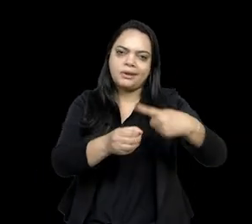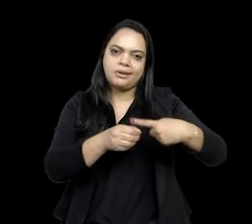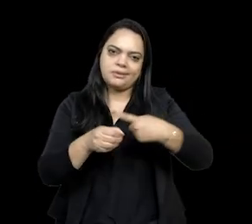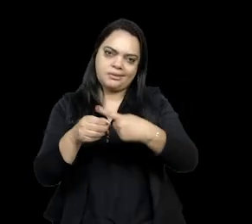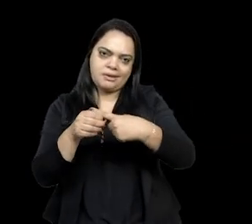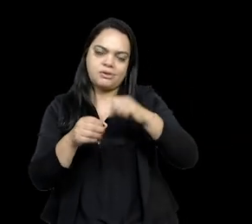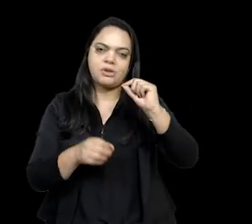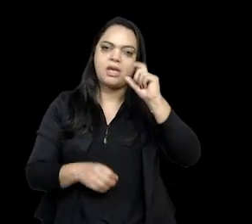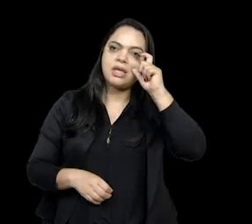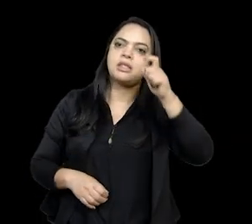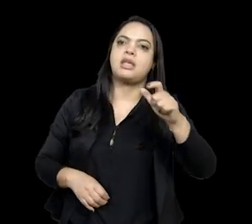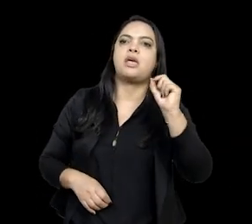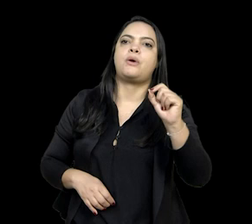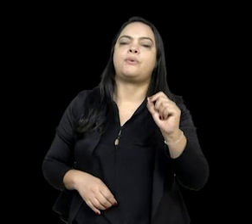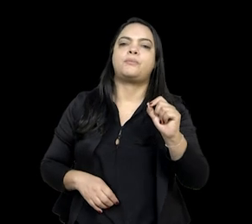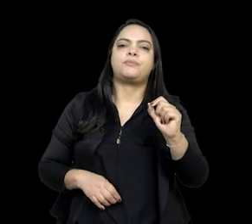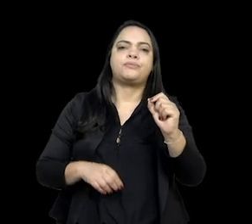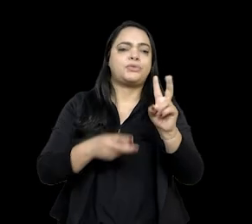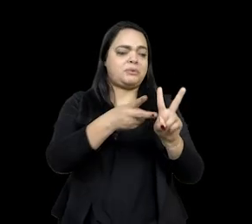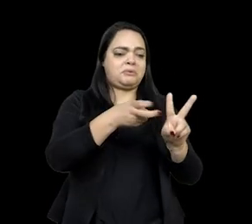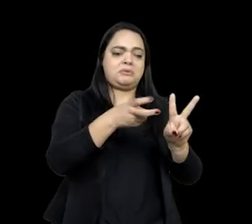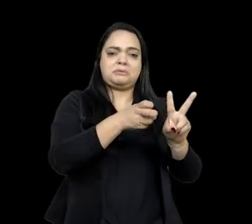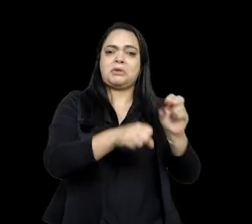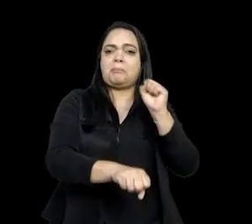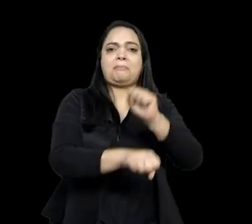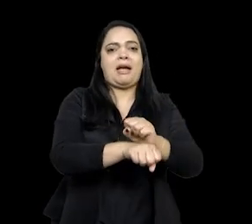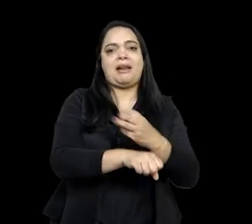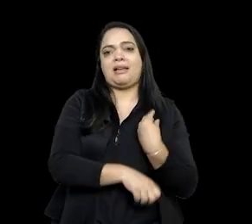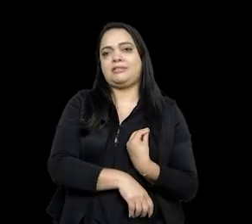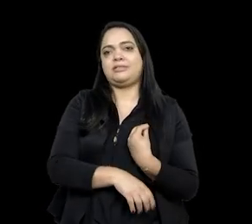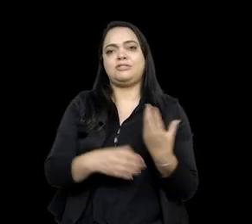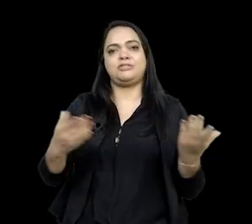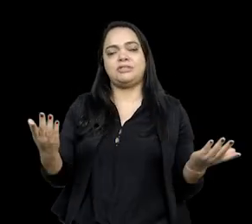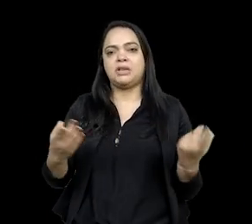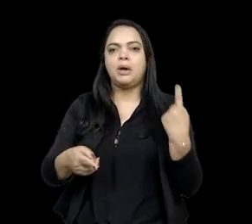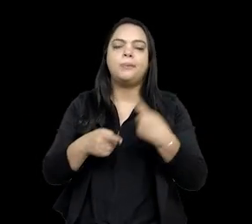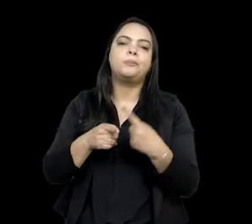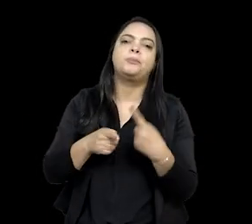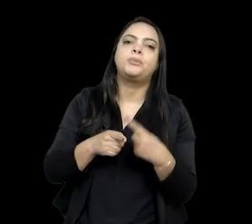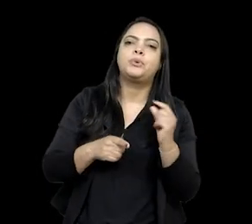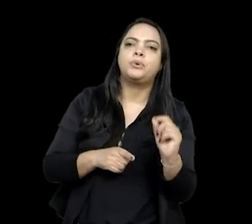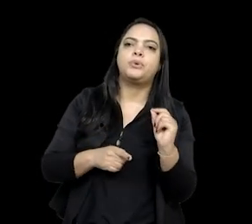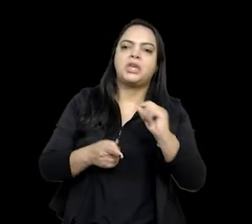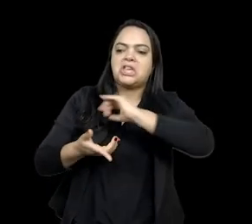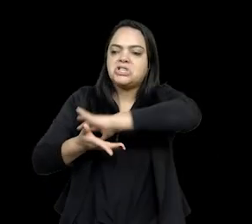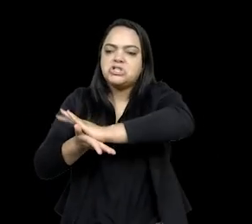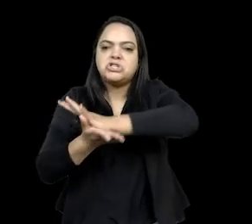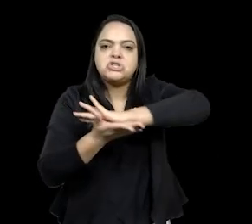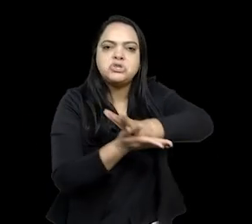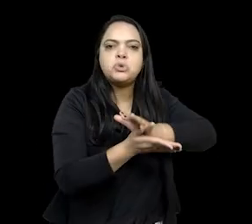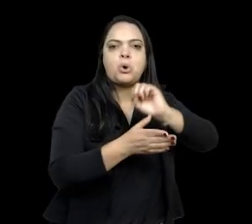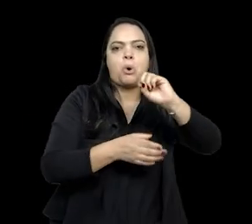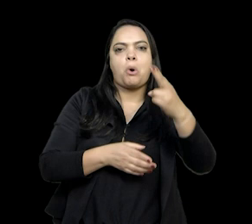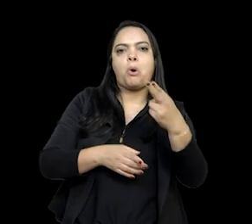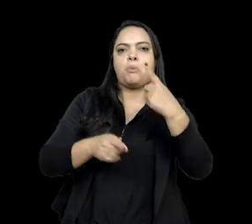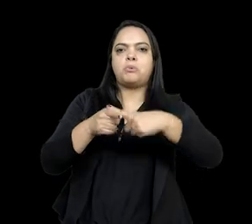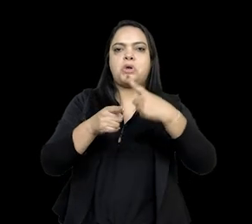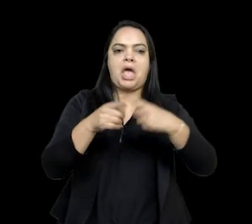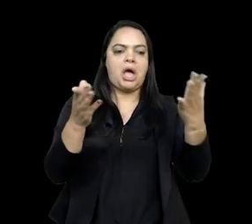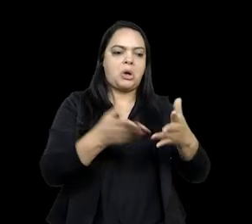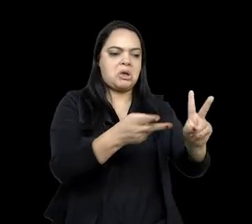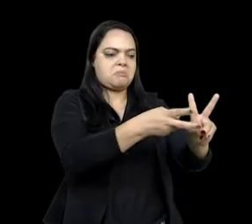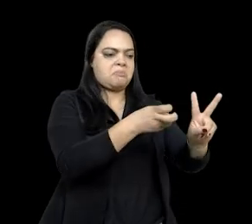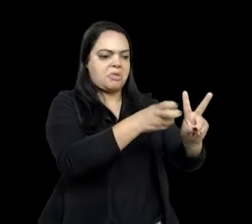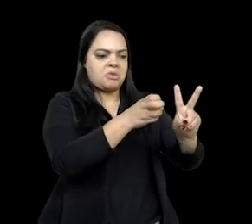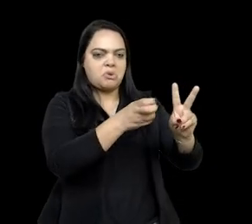inclusive, que os indígenas iam deixar de existir, ou porque eles iam ser exterminados ou porque iam ser incorporados. Só depois